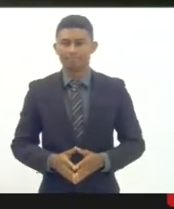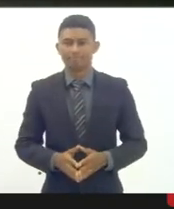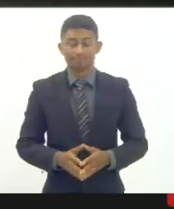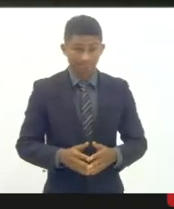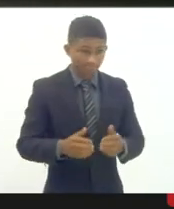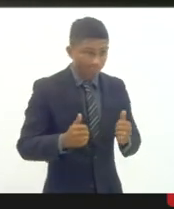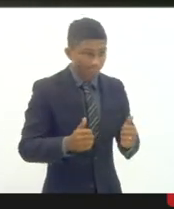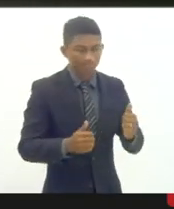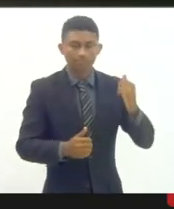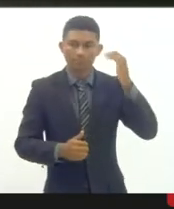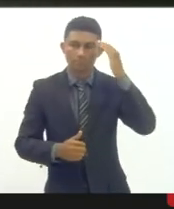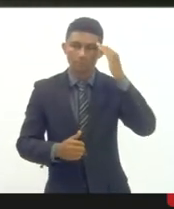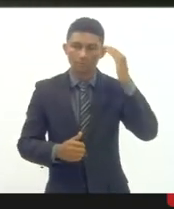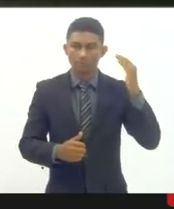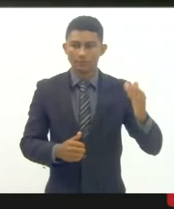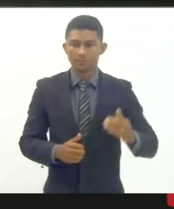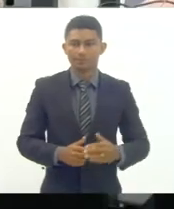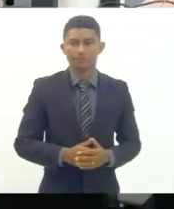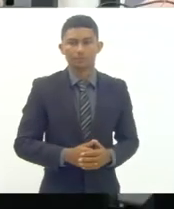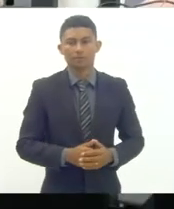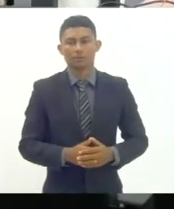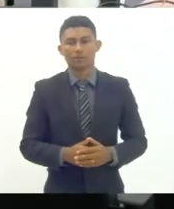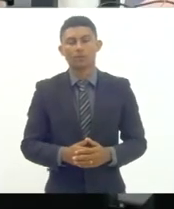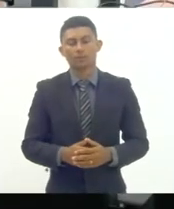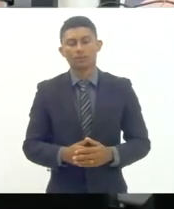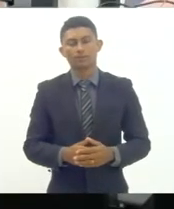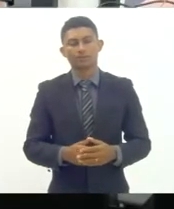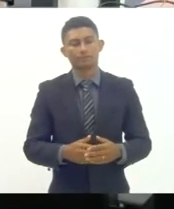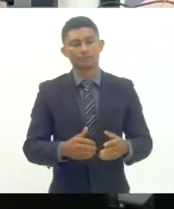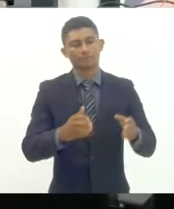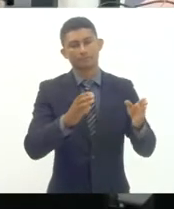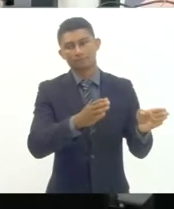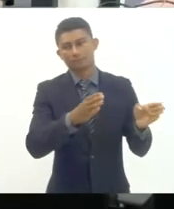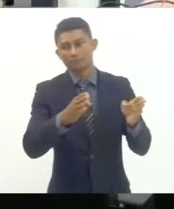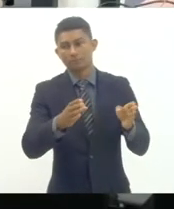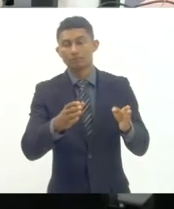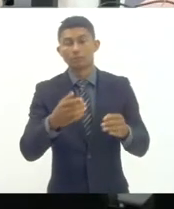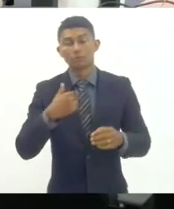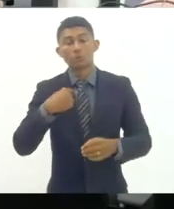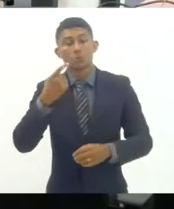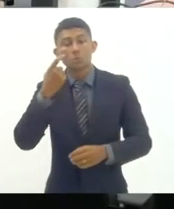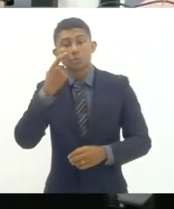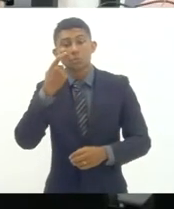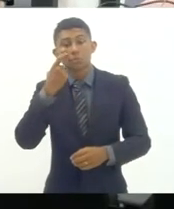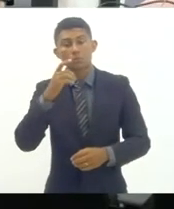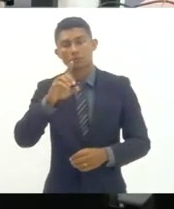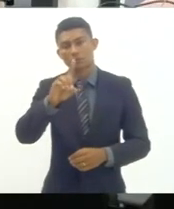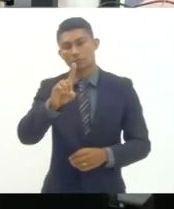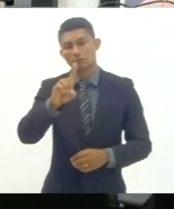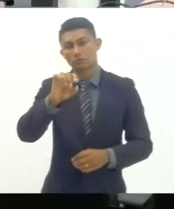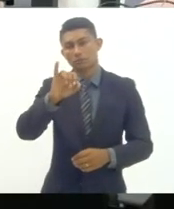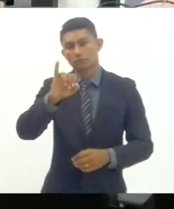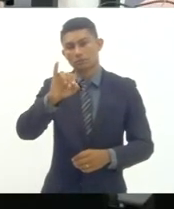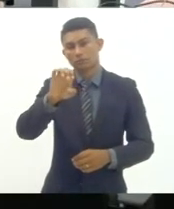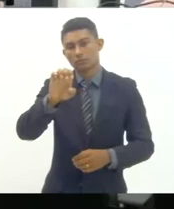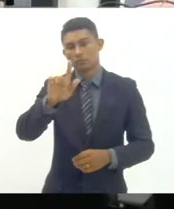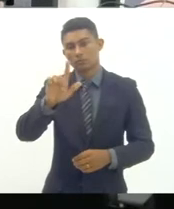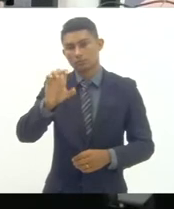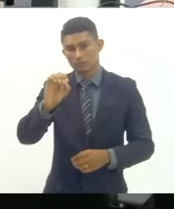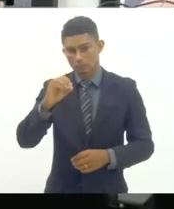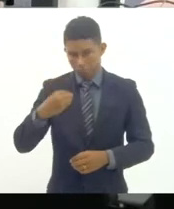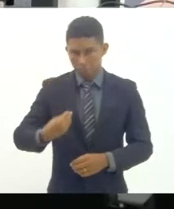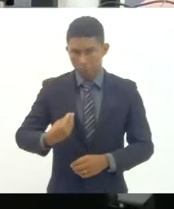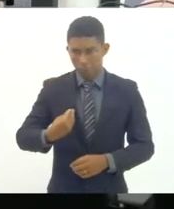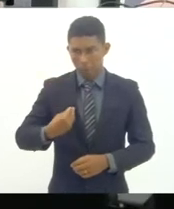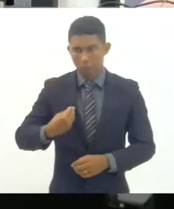estão dando aqui sequência gostaria de ver se o Diego Cury está aqui conosco ou não